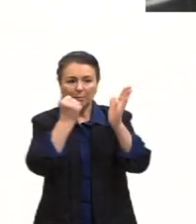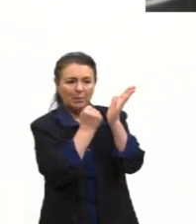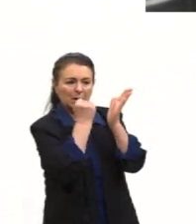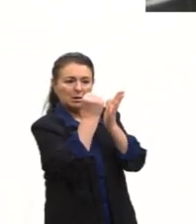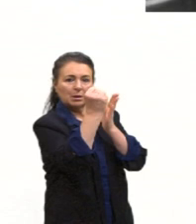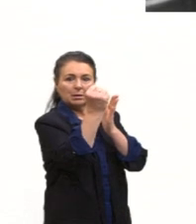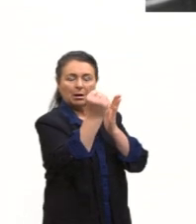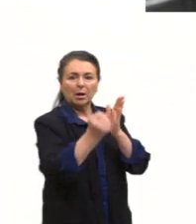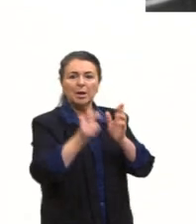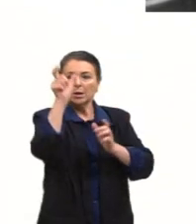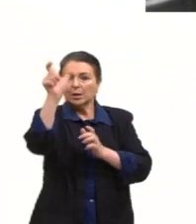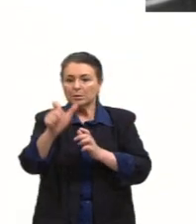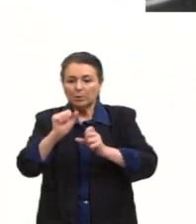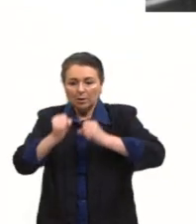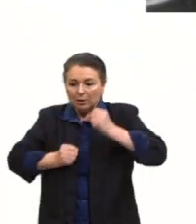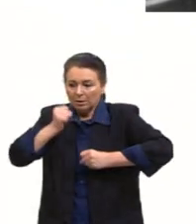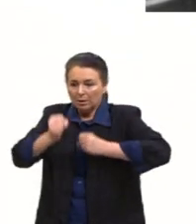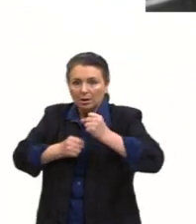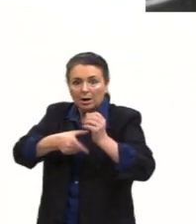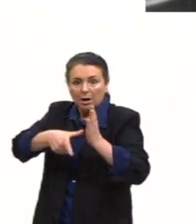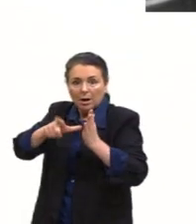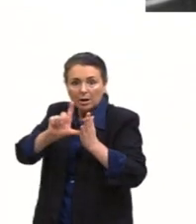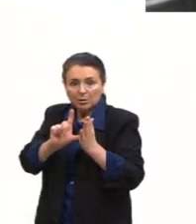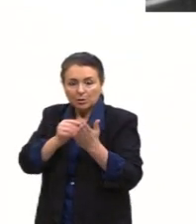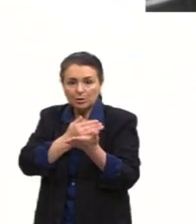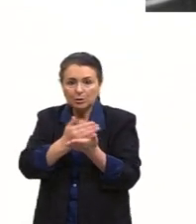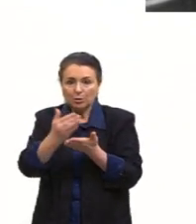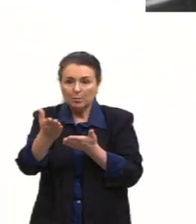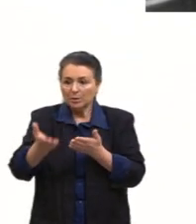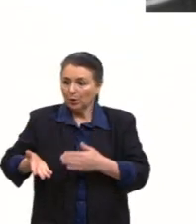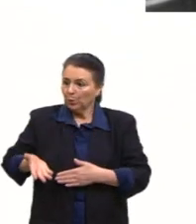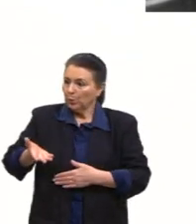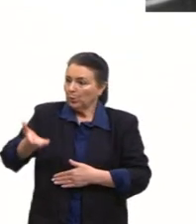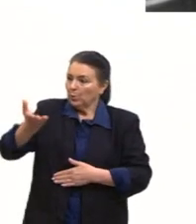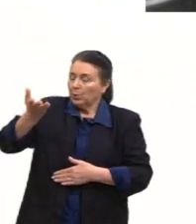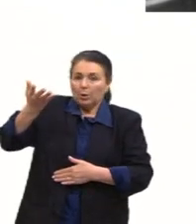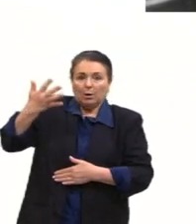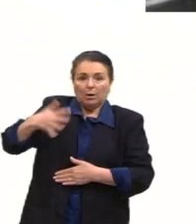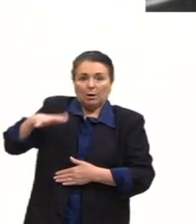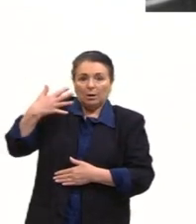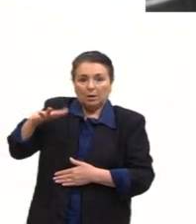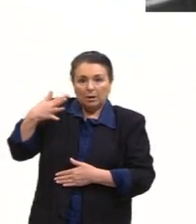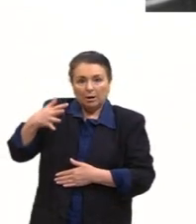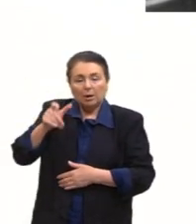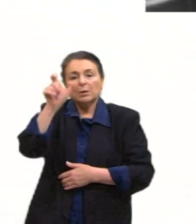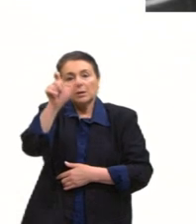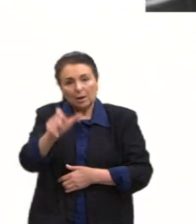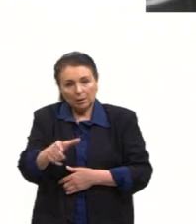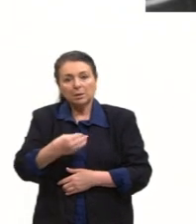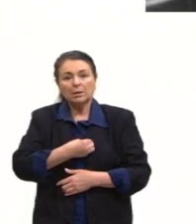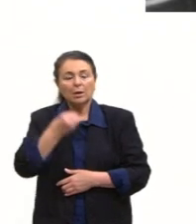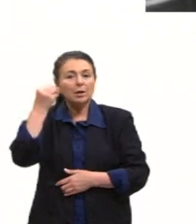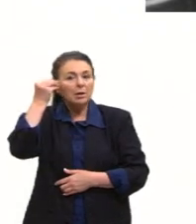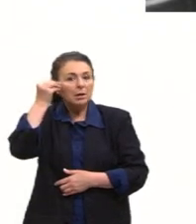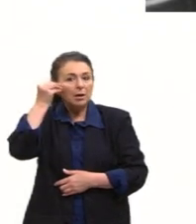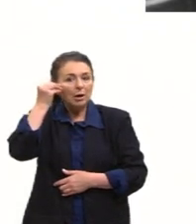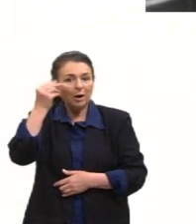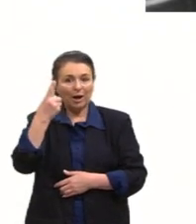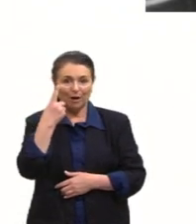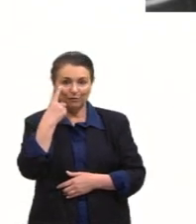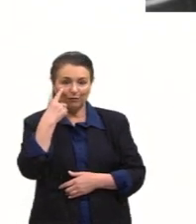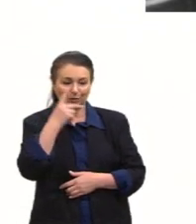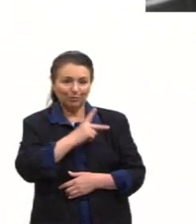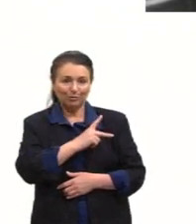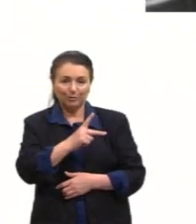as pessoas tentavam sair correndo antes do cara aumentar os preços. E tem muita gente que vivenciou isso. Aqui uma foto do Sarney e